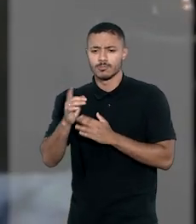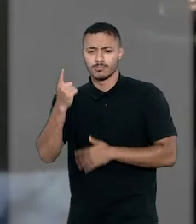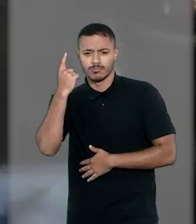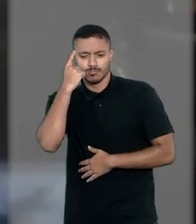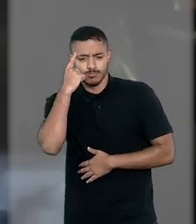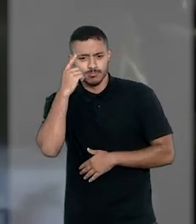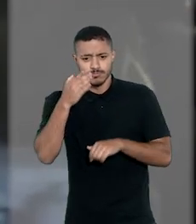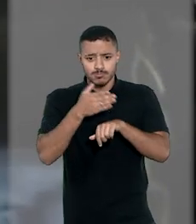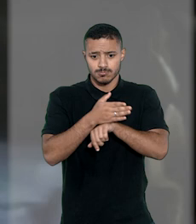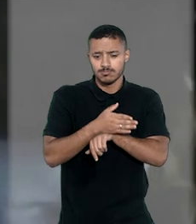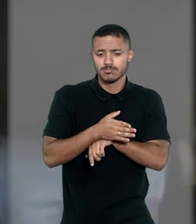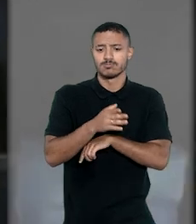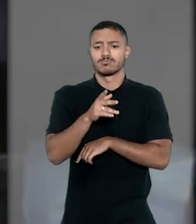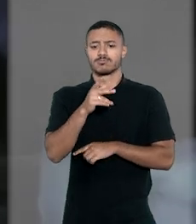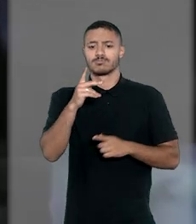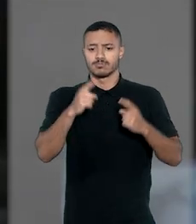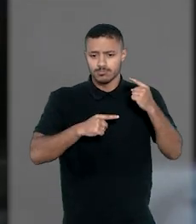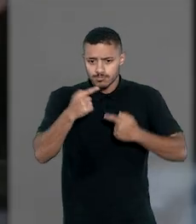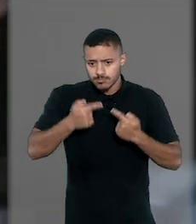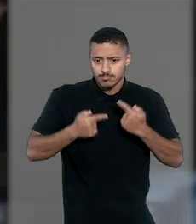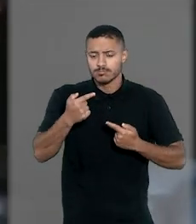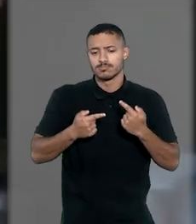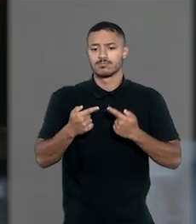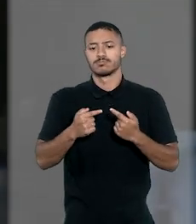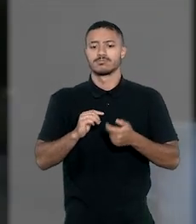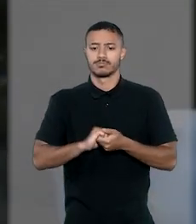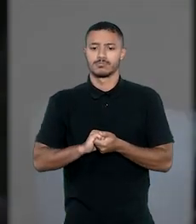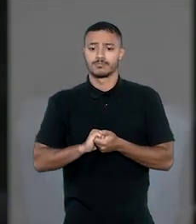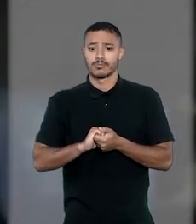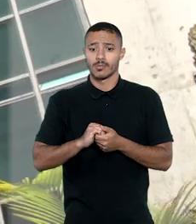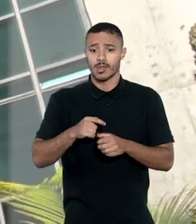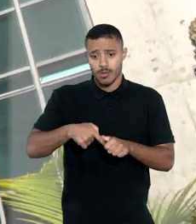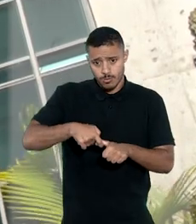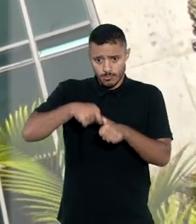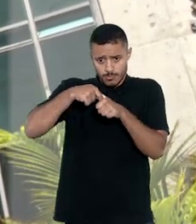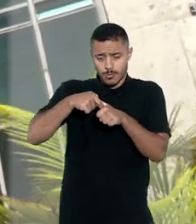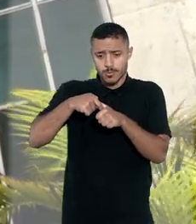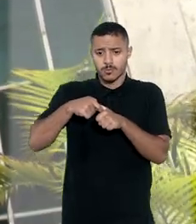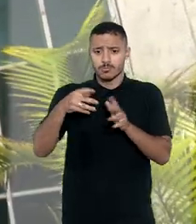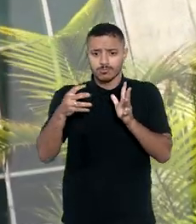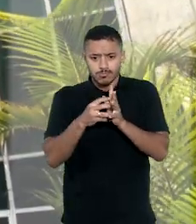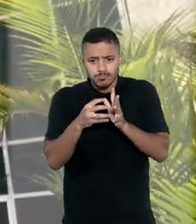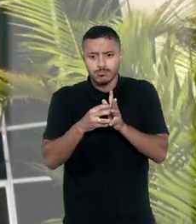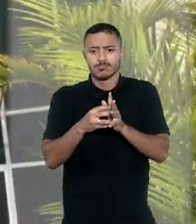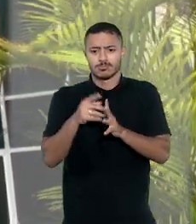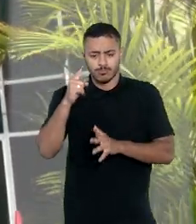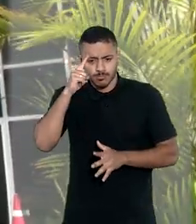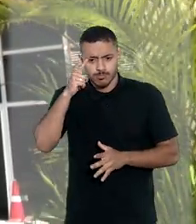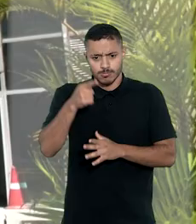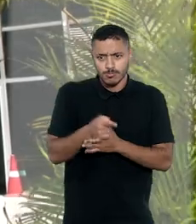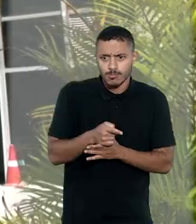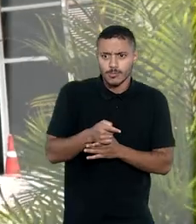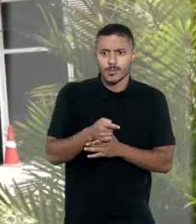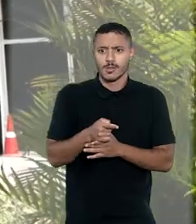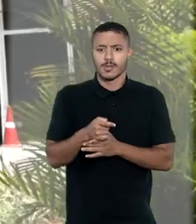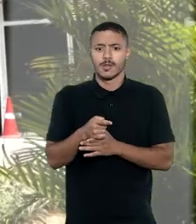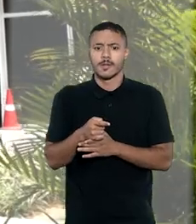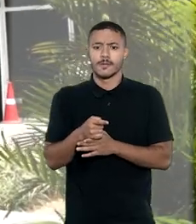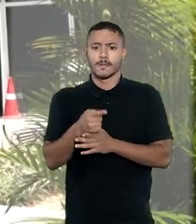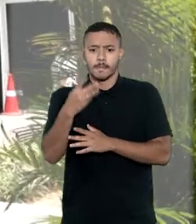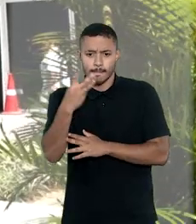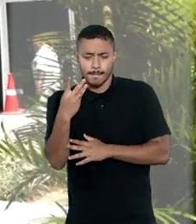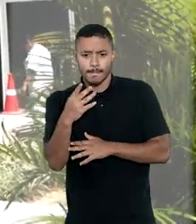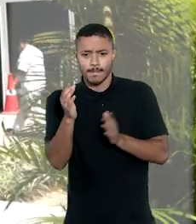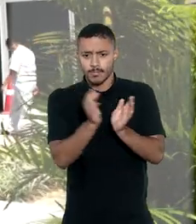dinheiro com a suposta participação de agentes políticos da Prefeitura. A suspensão do exercício do cargo foi determinada pelo Tribunal